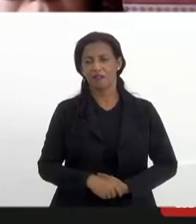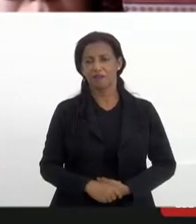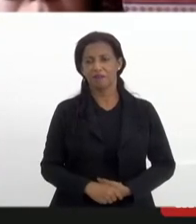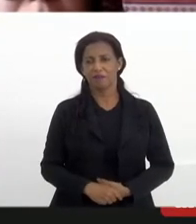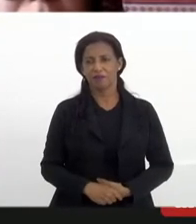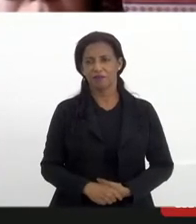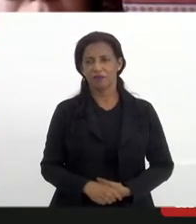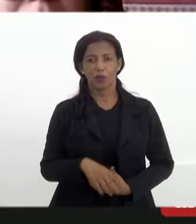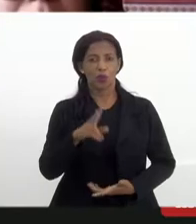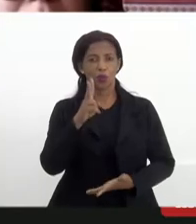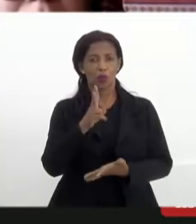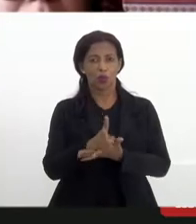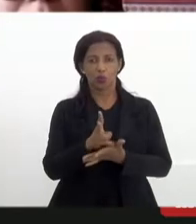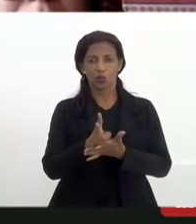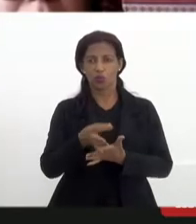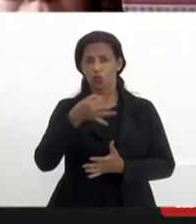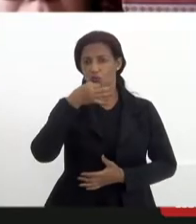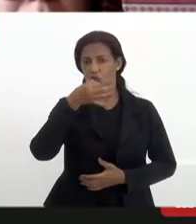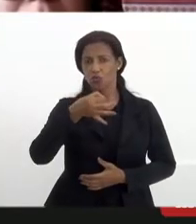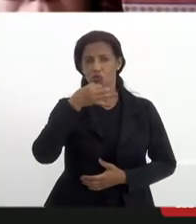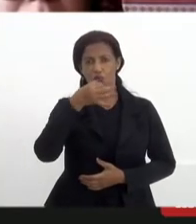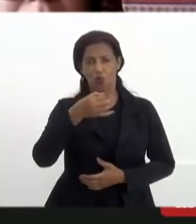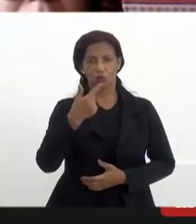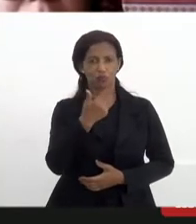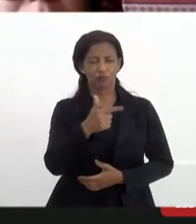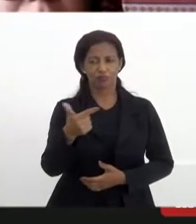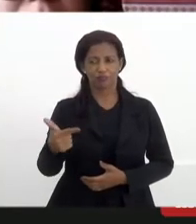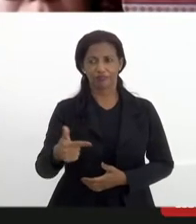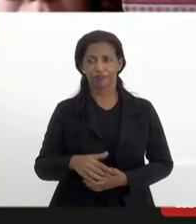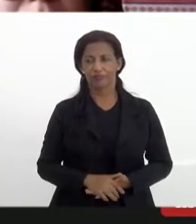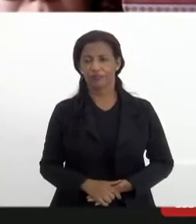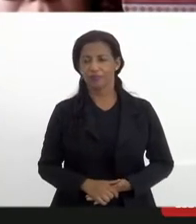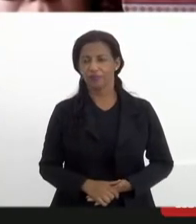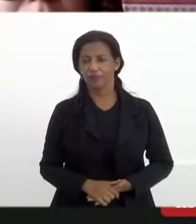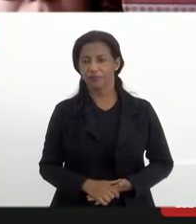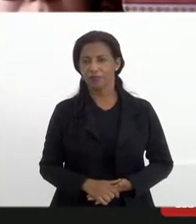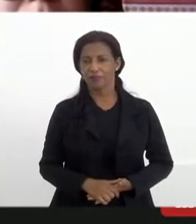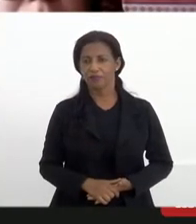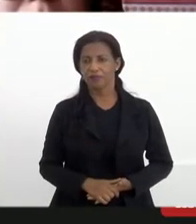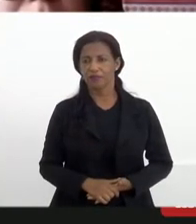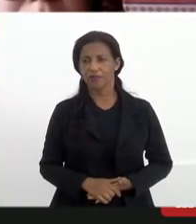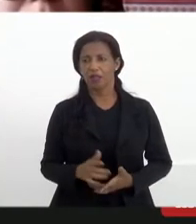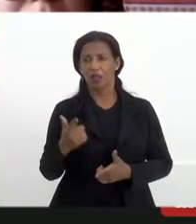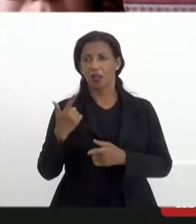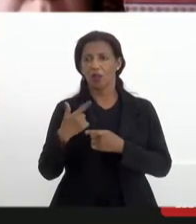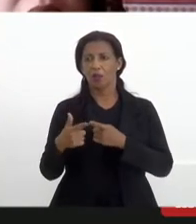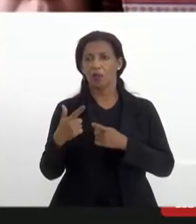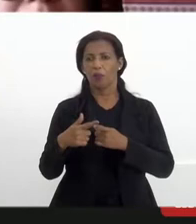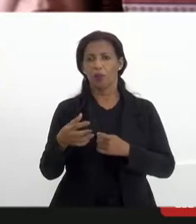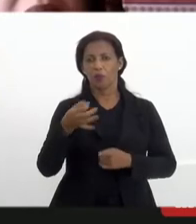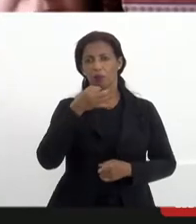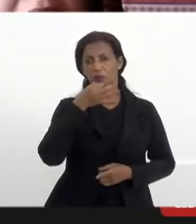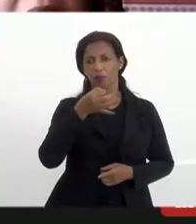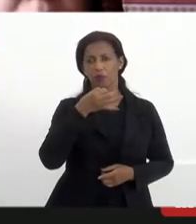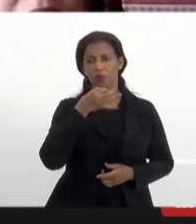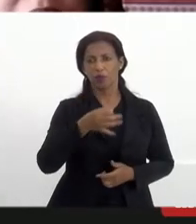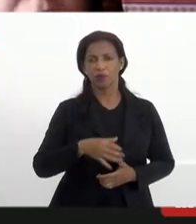Continua sem som. Tá sem som. O microfone dele não está desligado, tá algum problema com o áudio dele mesmo.